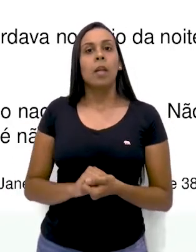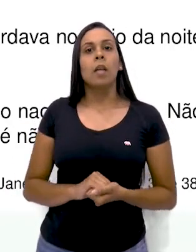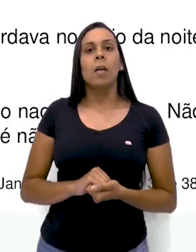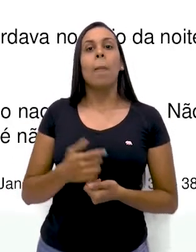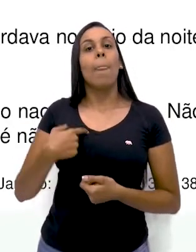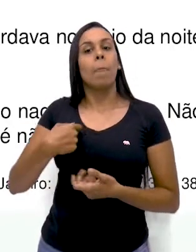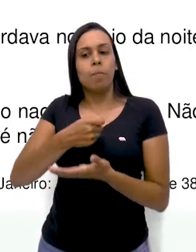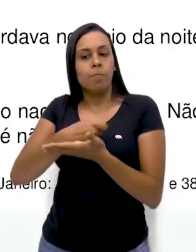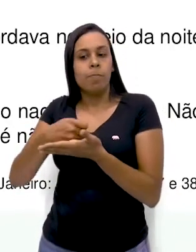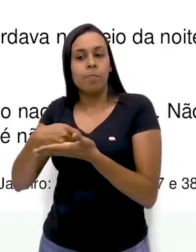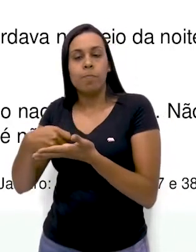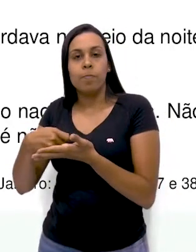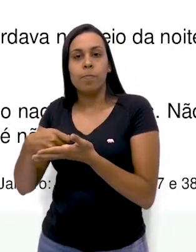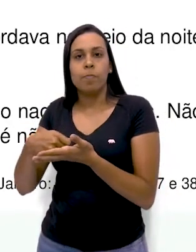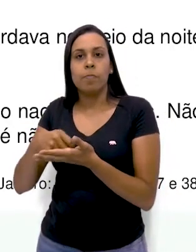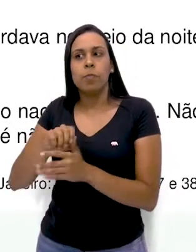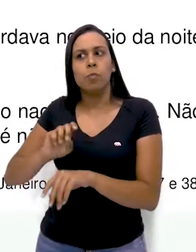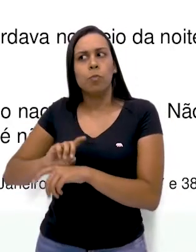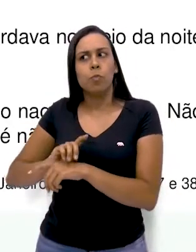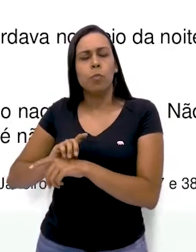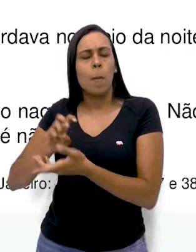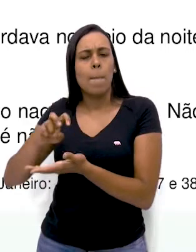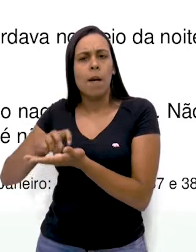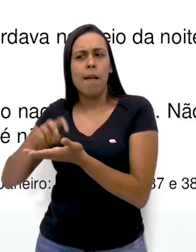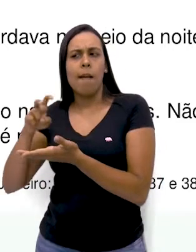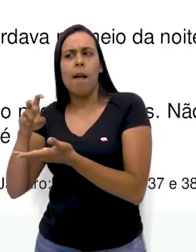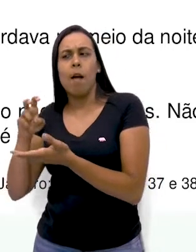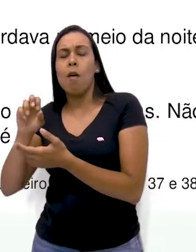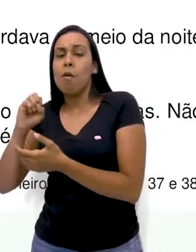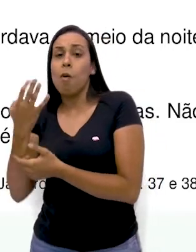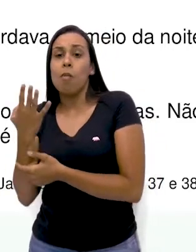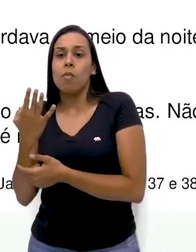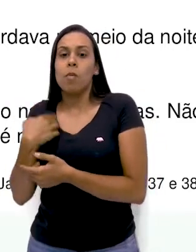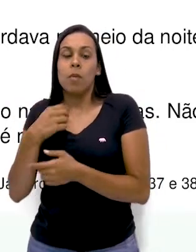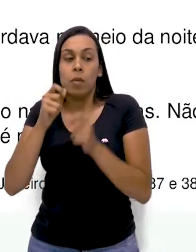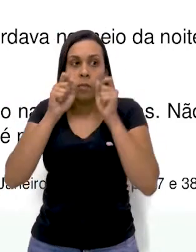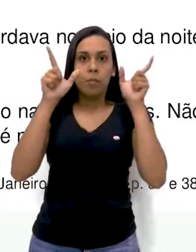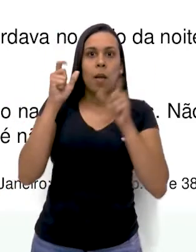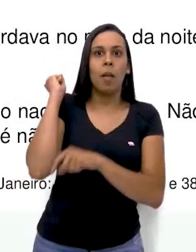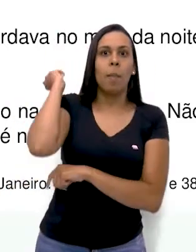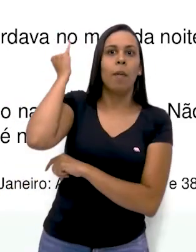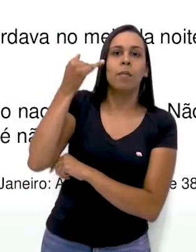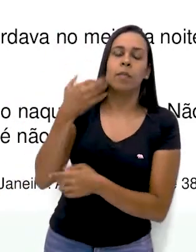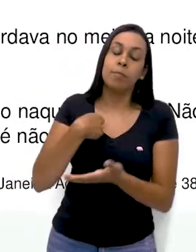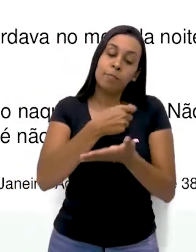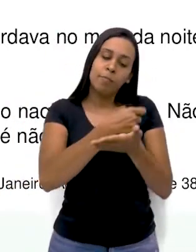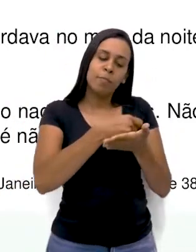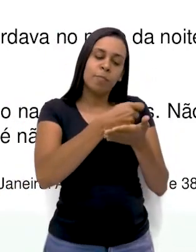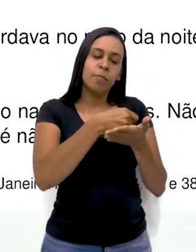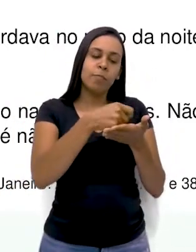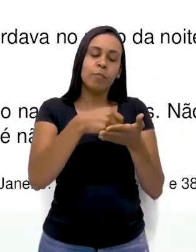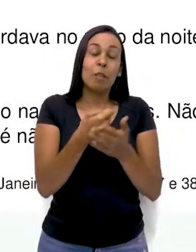se eu não escrevia de dia, eu acordava no meio da noite para escrever. Foram quase três